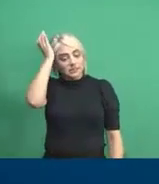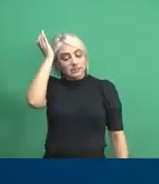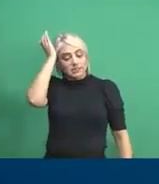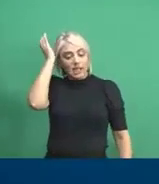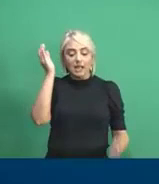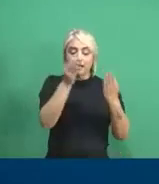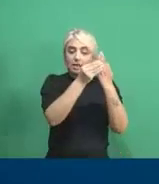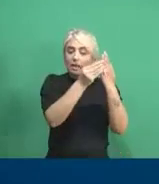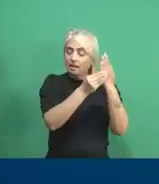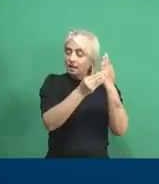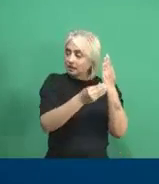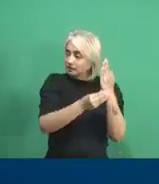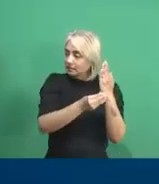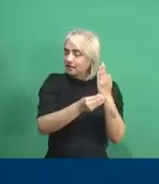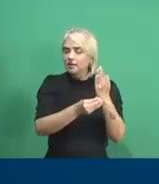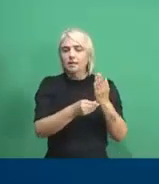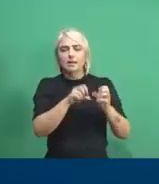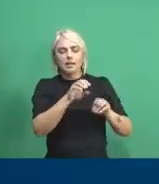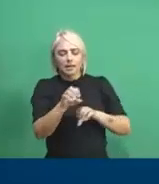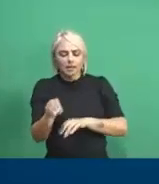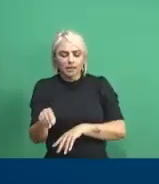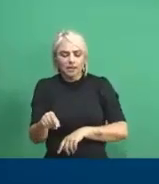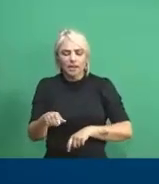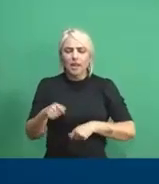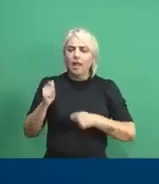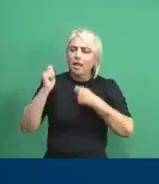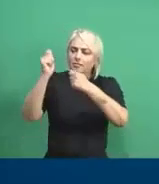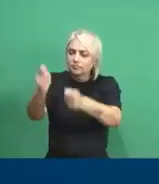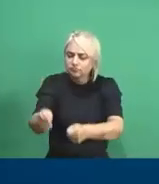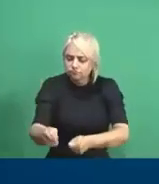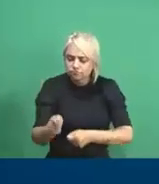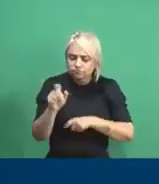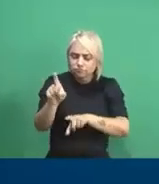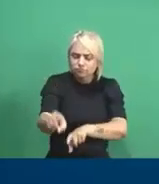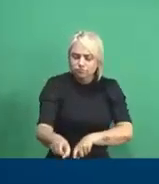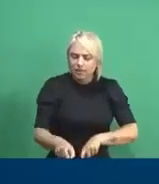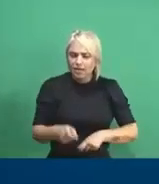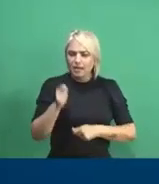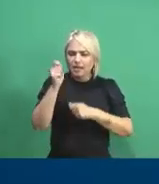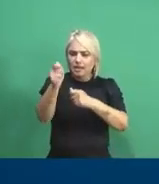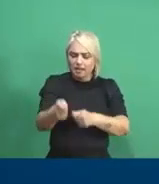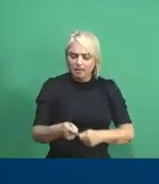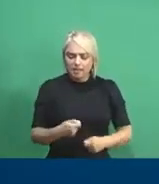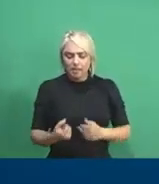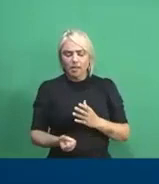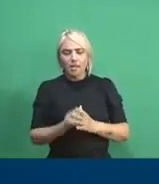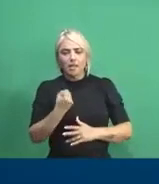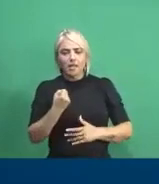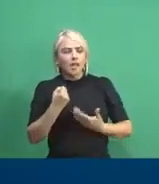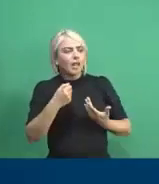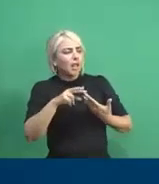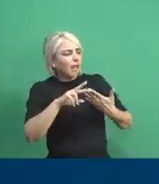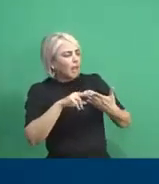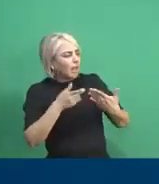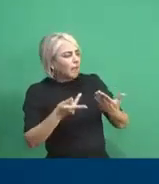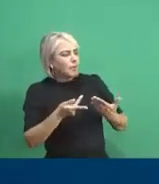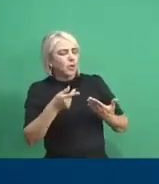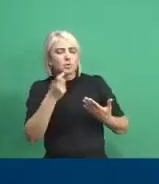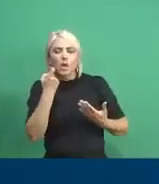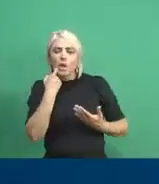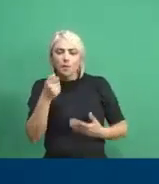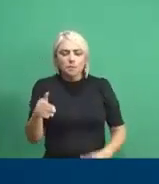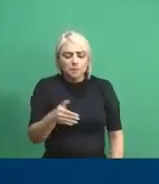cartilhas, matéria educativa, parte de pesca, parte de reprodução dos peixes, a parte de